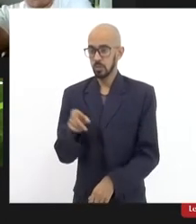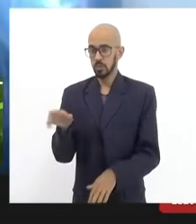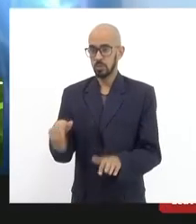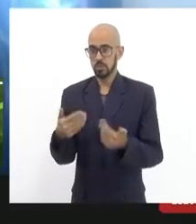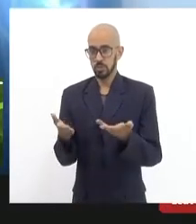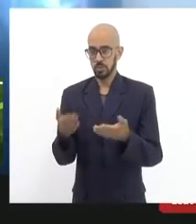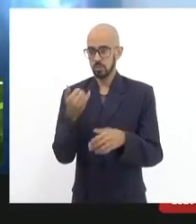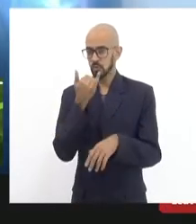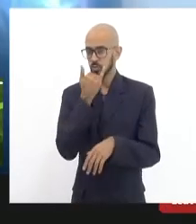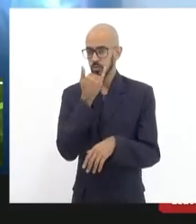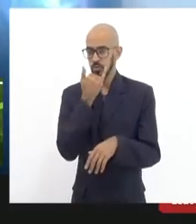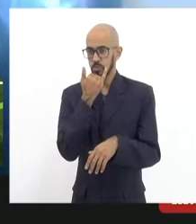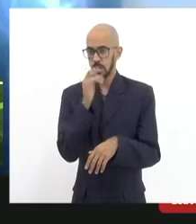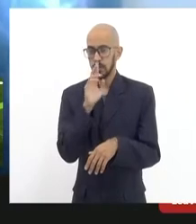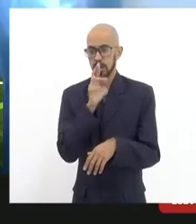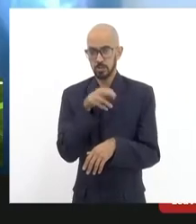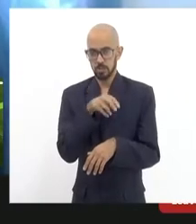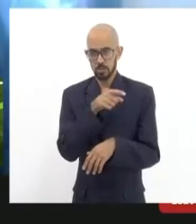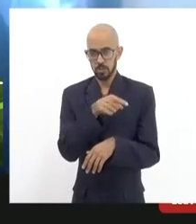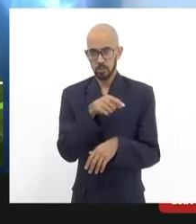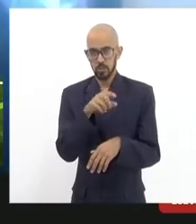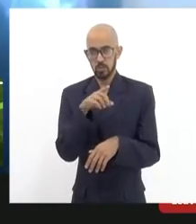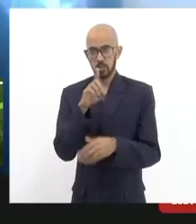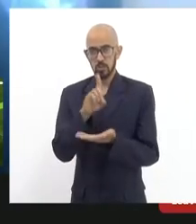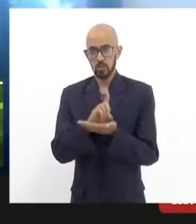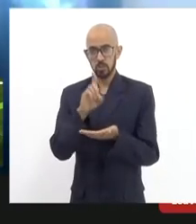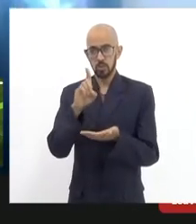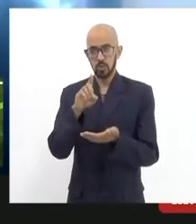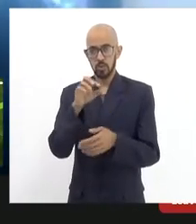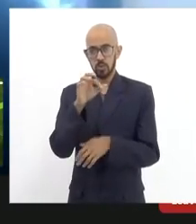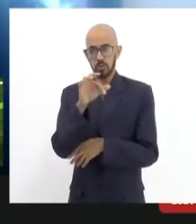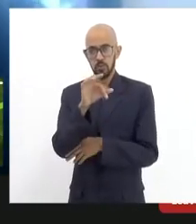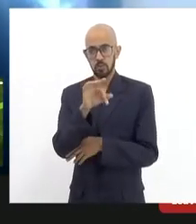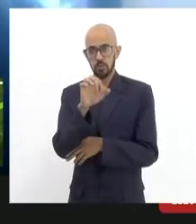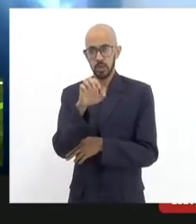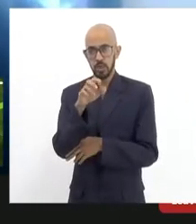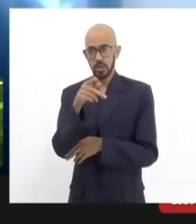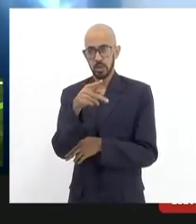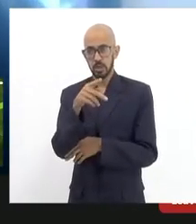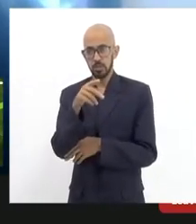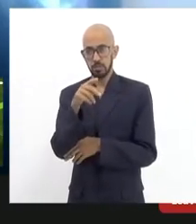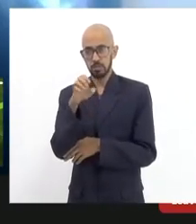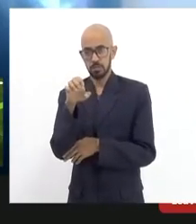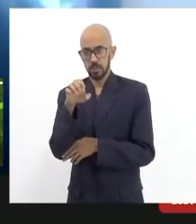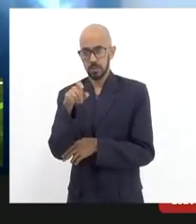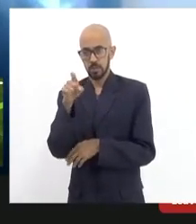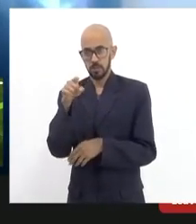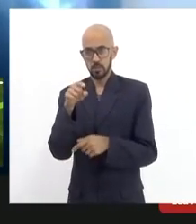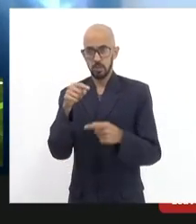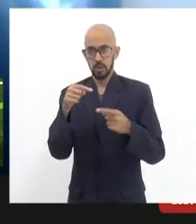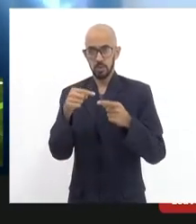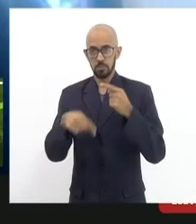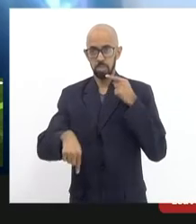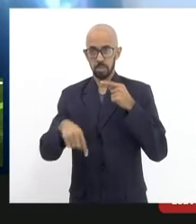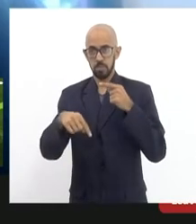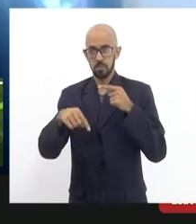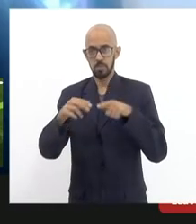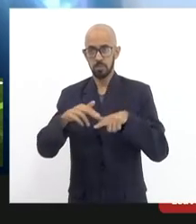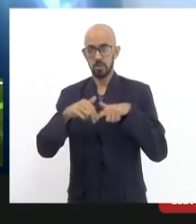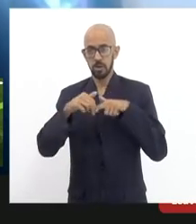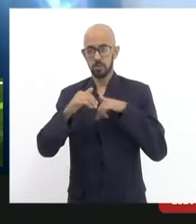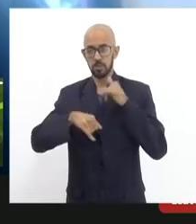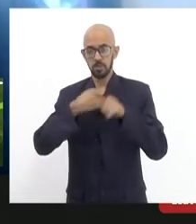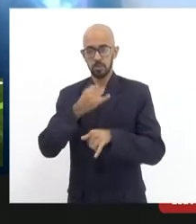dispersei aqui doutor Felipe Cuesta me devolvo a palavra que foi interrompida por razão técnica e